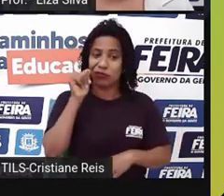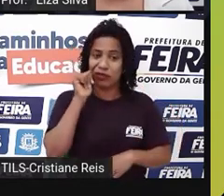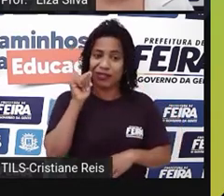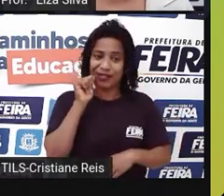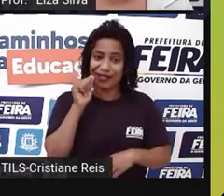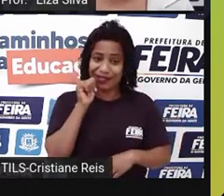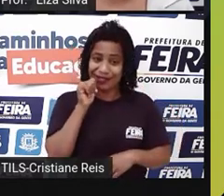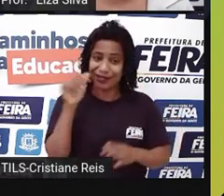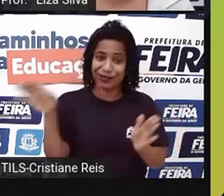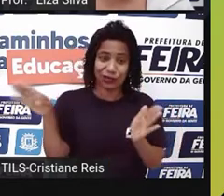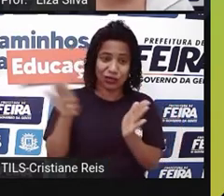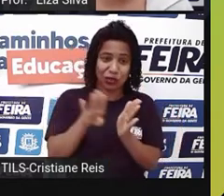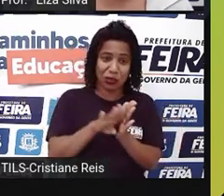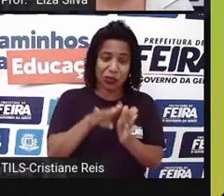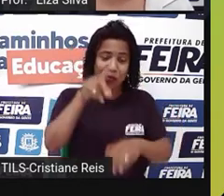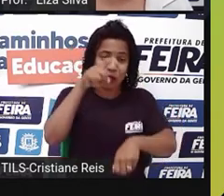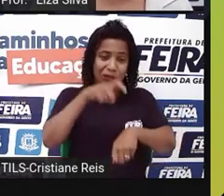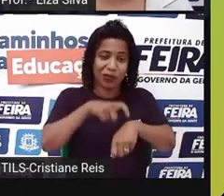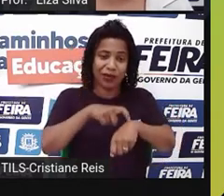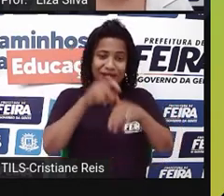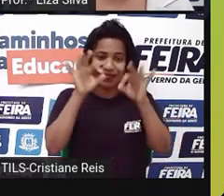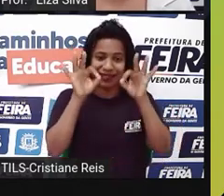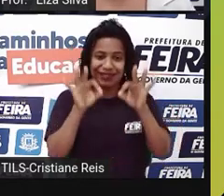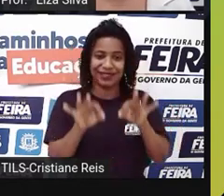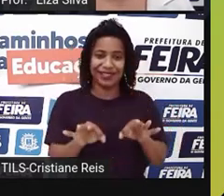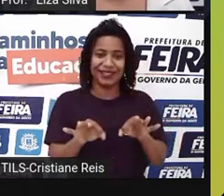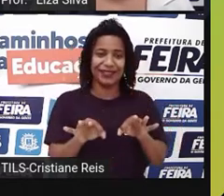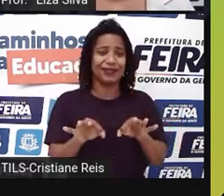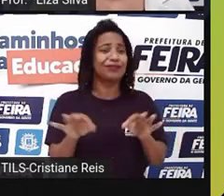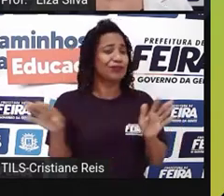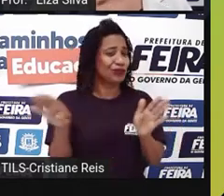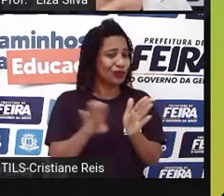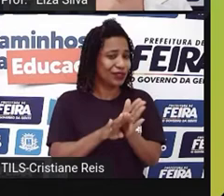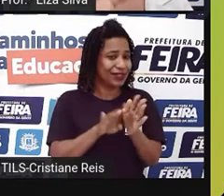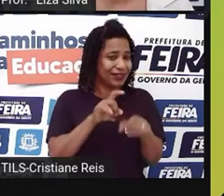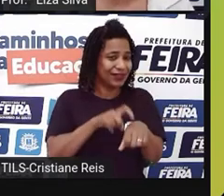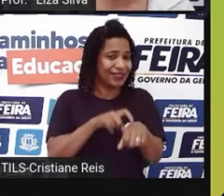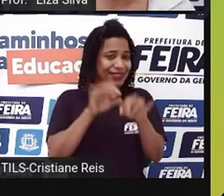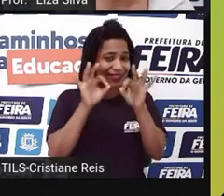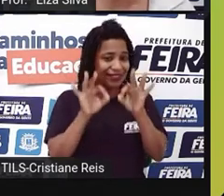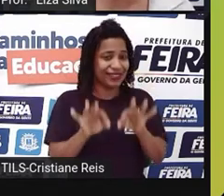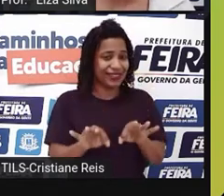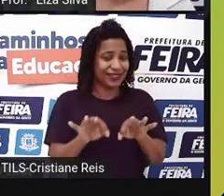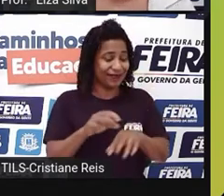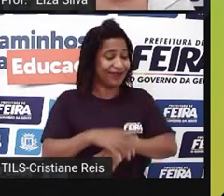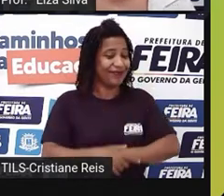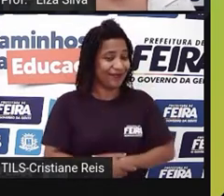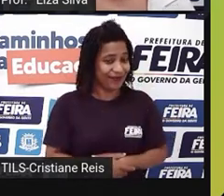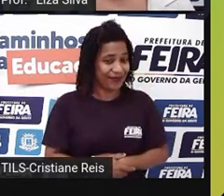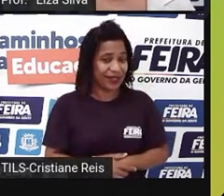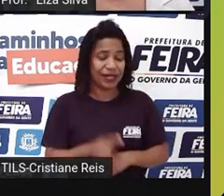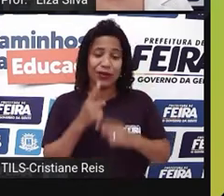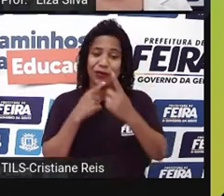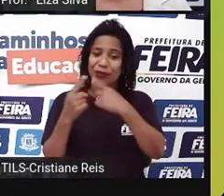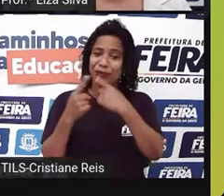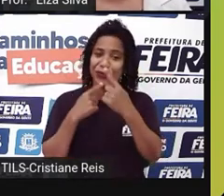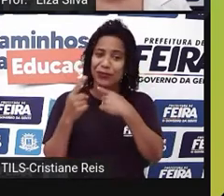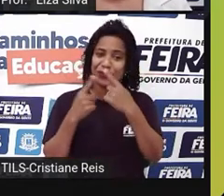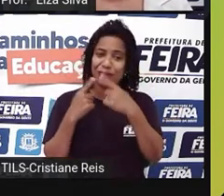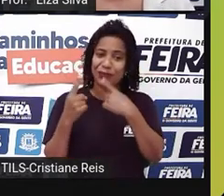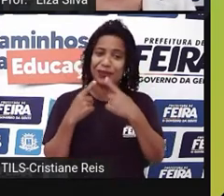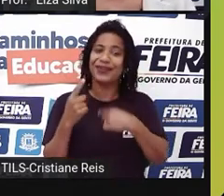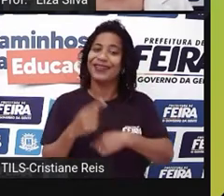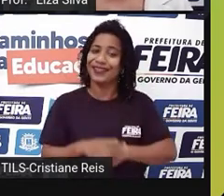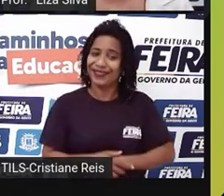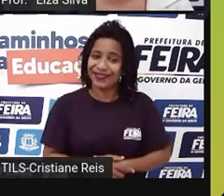Ela chega na hora certa no trabalho todos os dias. Inclusive, lá na entrevista, ela disse que recebeu um prêmio,